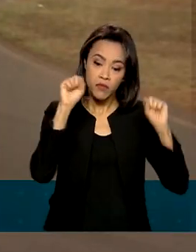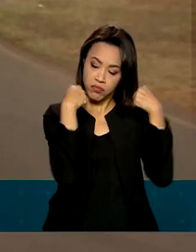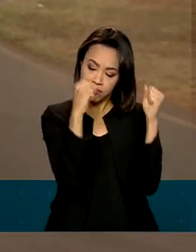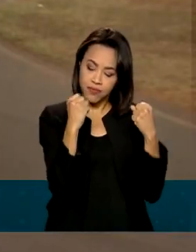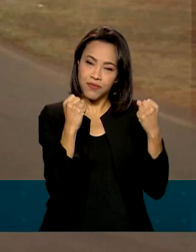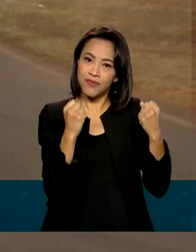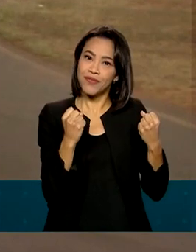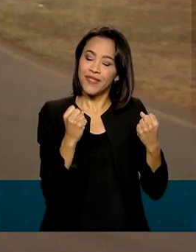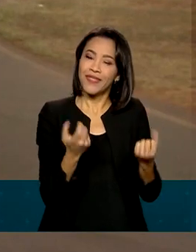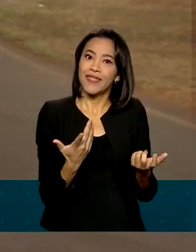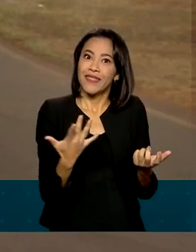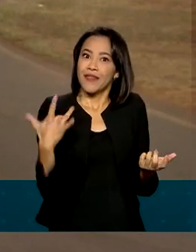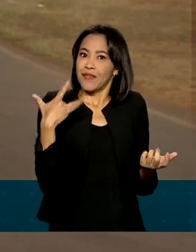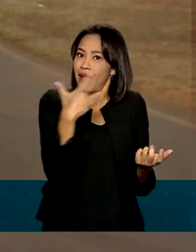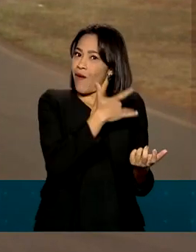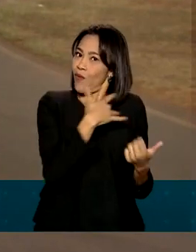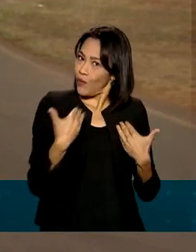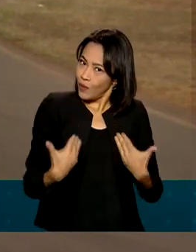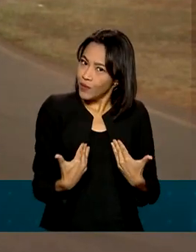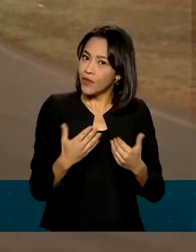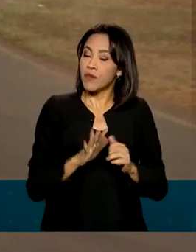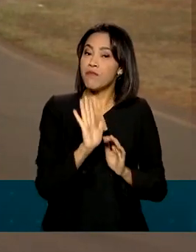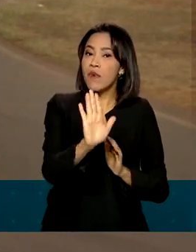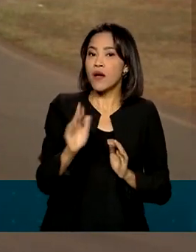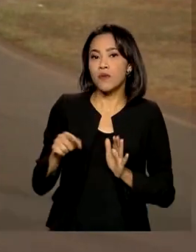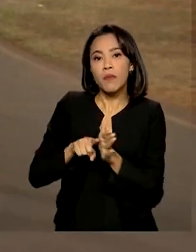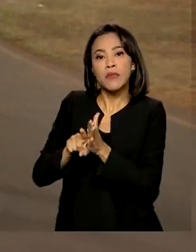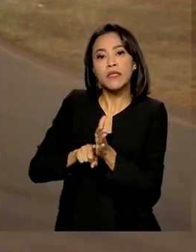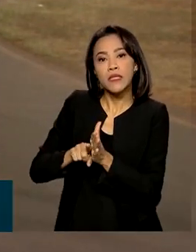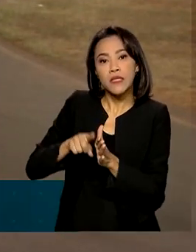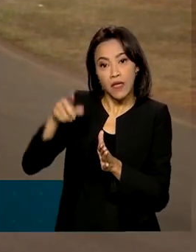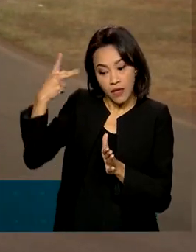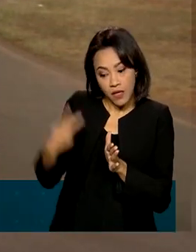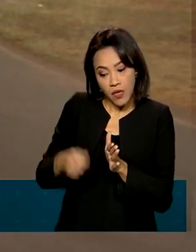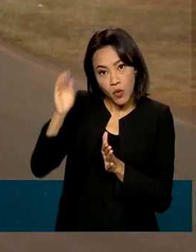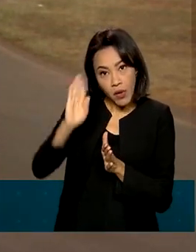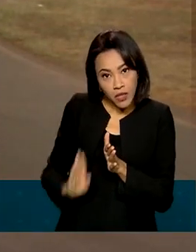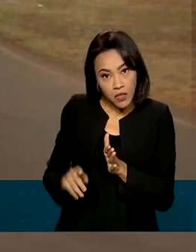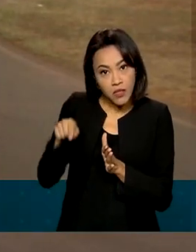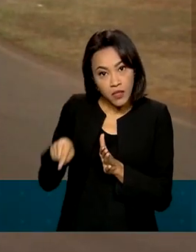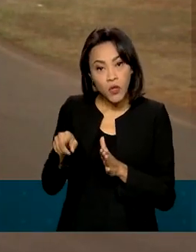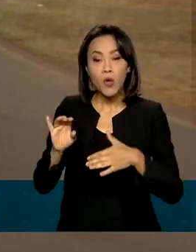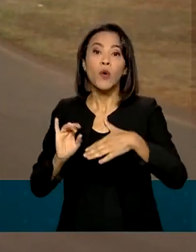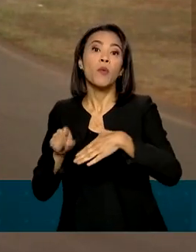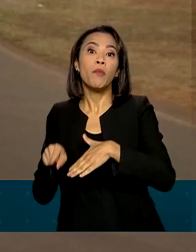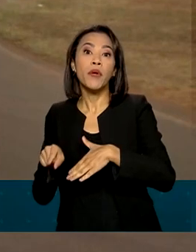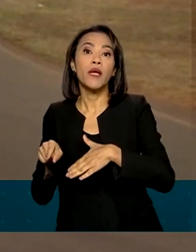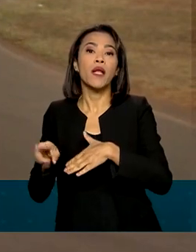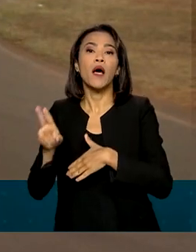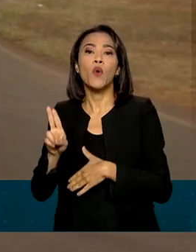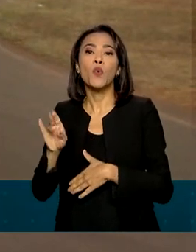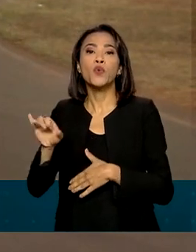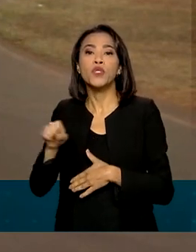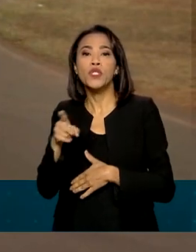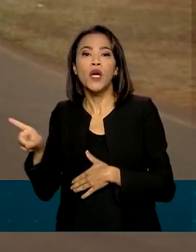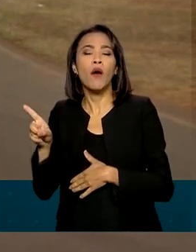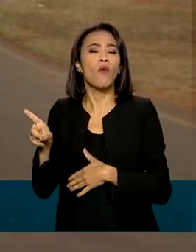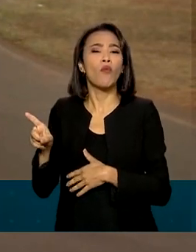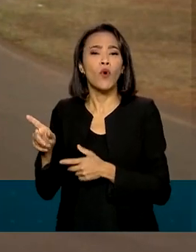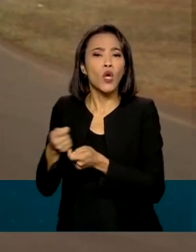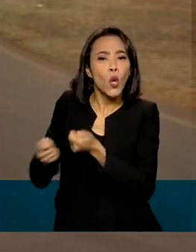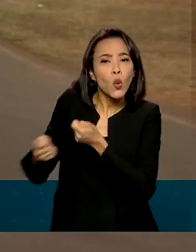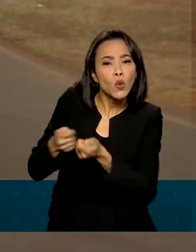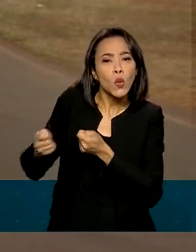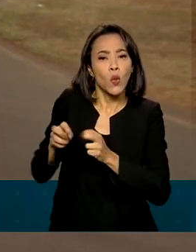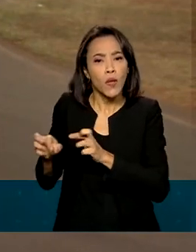enorme para a saúde. Mas, segundo uma pesquisa feita aqui no Brasil pela União Internacional para o Controle do Câncer, mais de